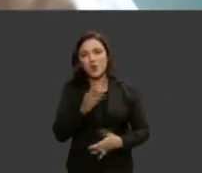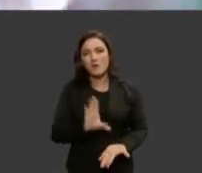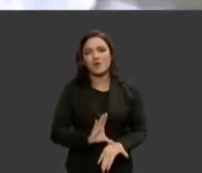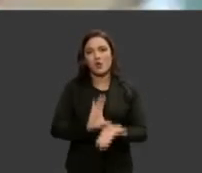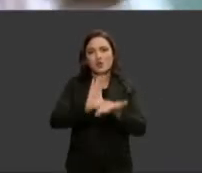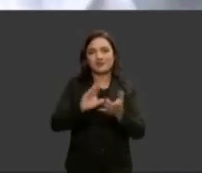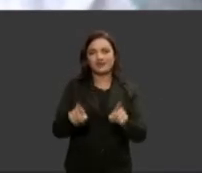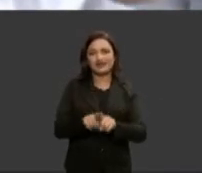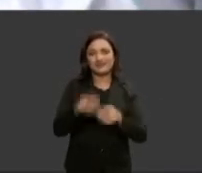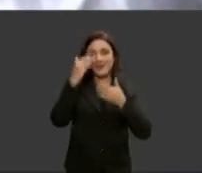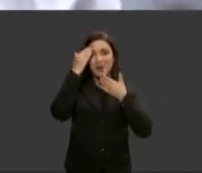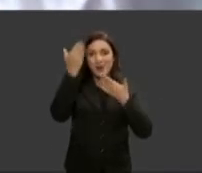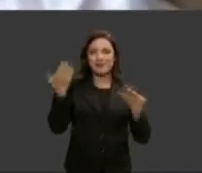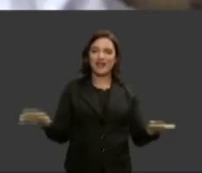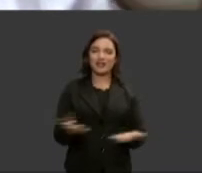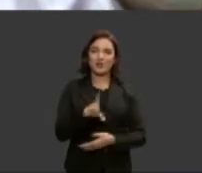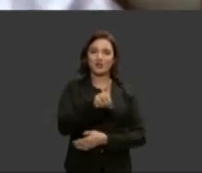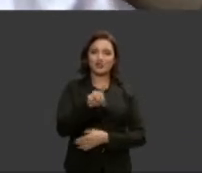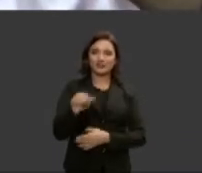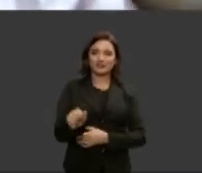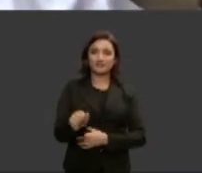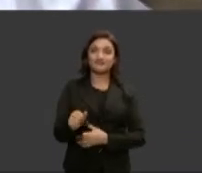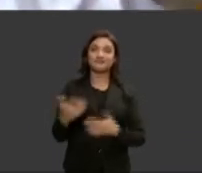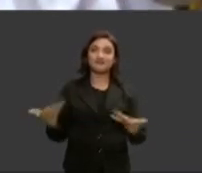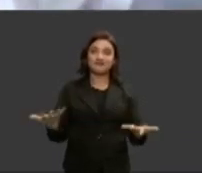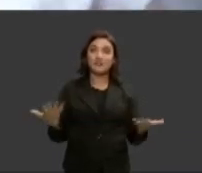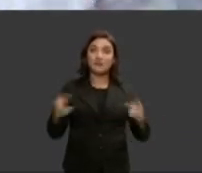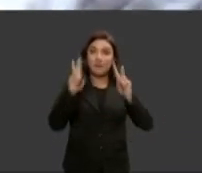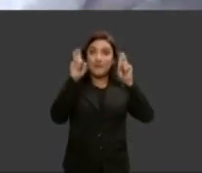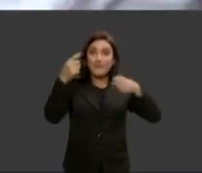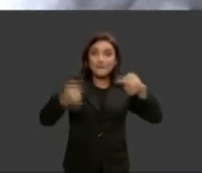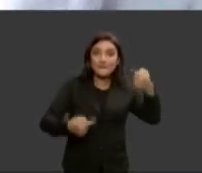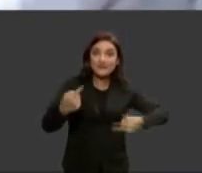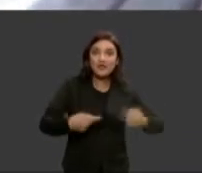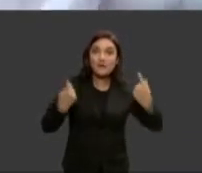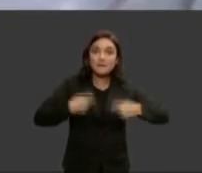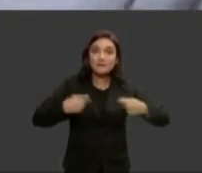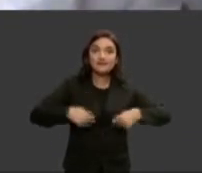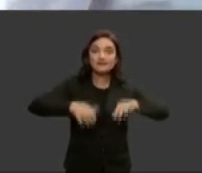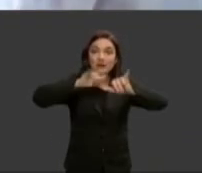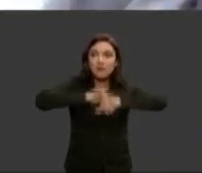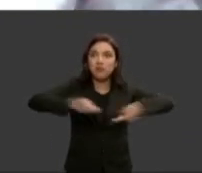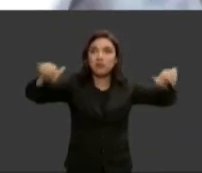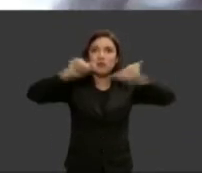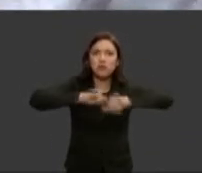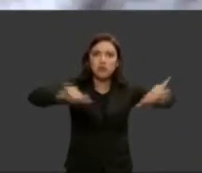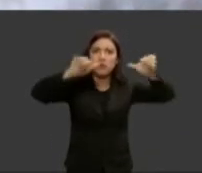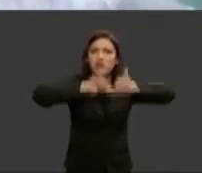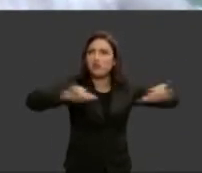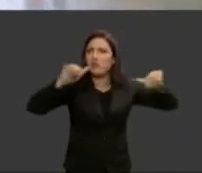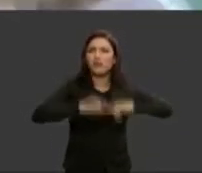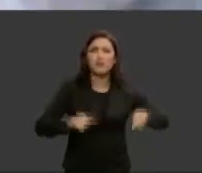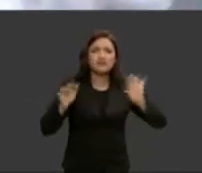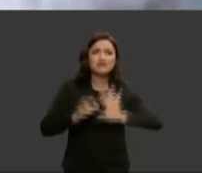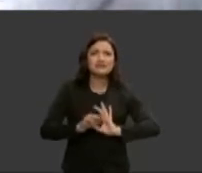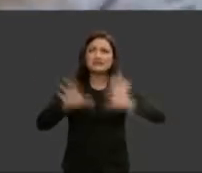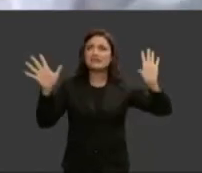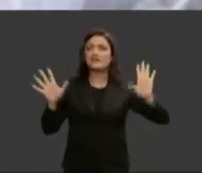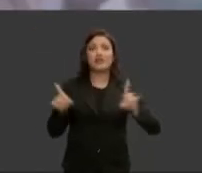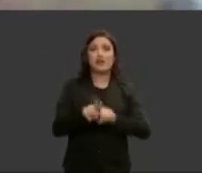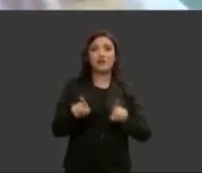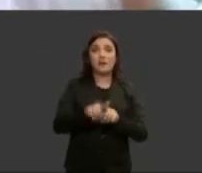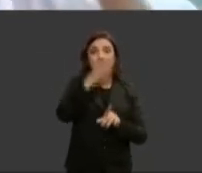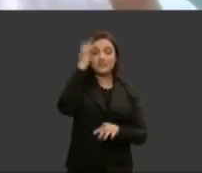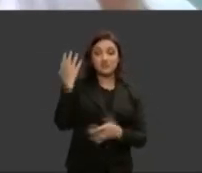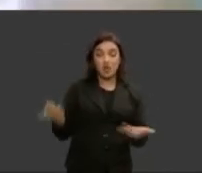por esse dia eu acho que esse painel depois tem que ser repicado inúmeras inúmeras vezes disponibilizar muito esse link para quem